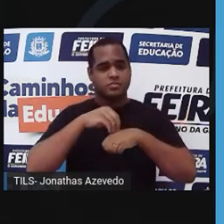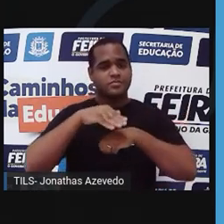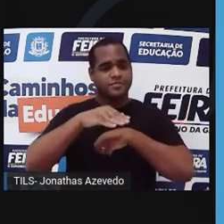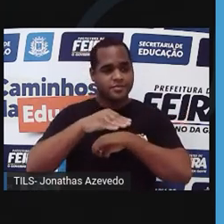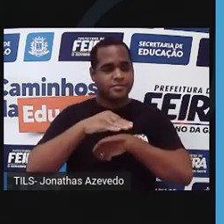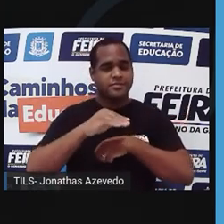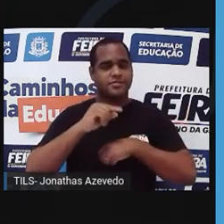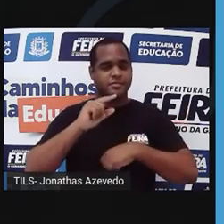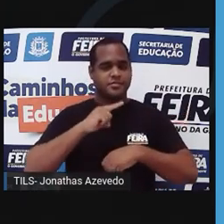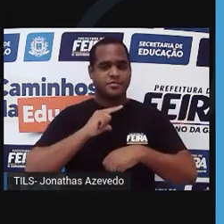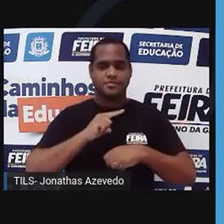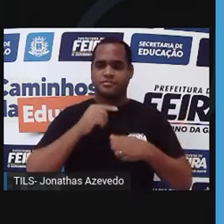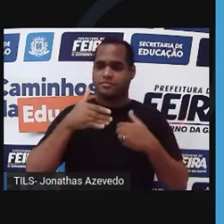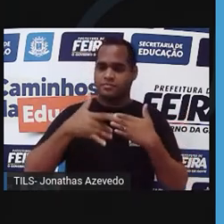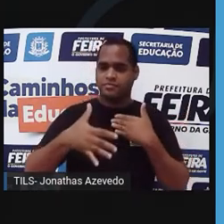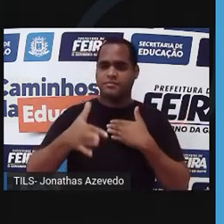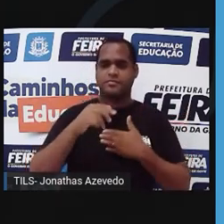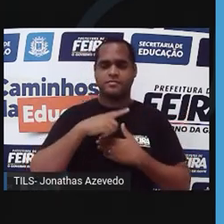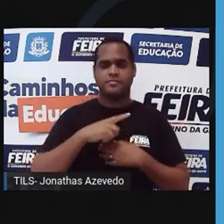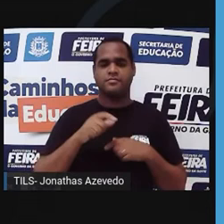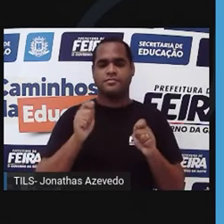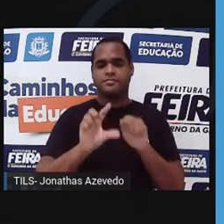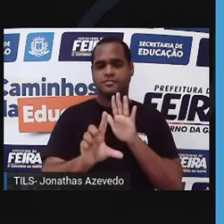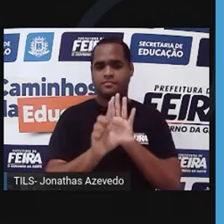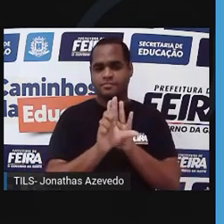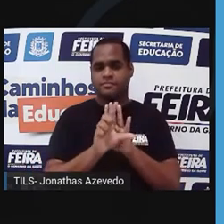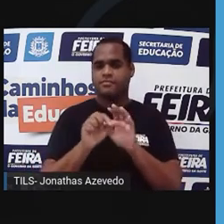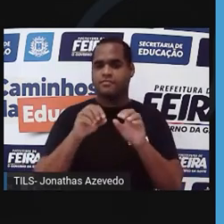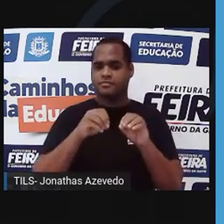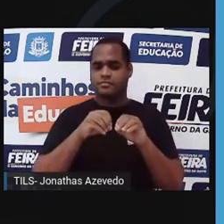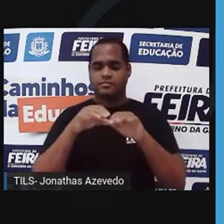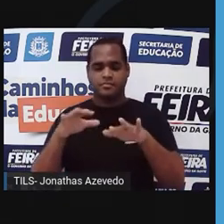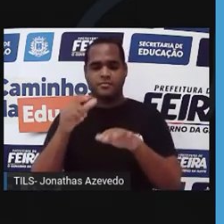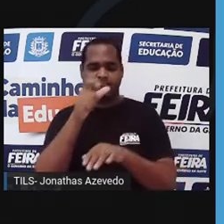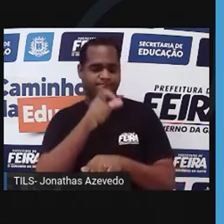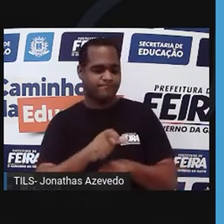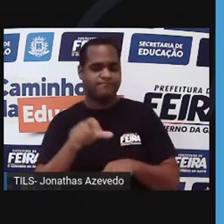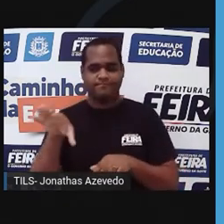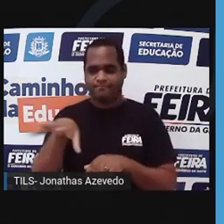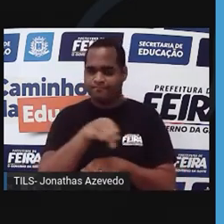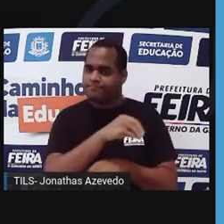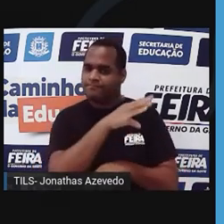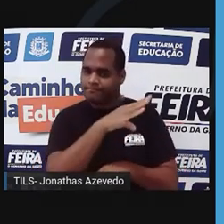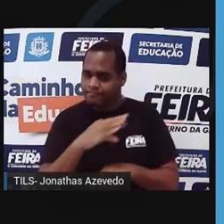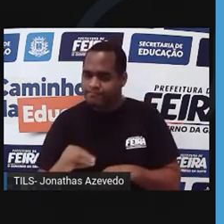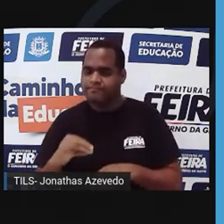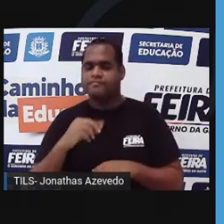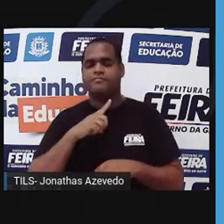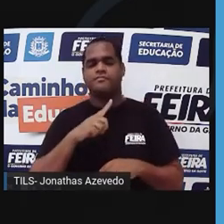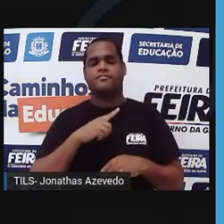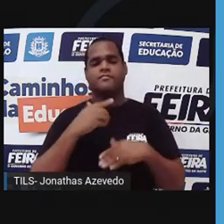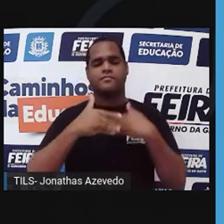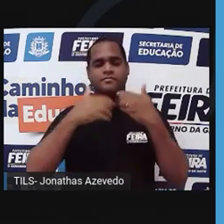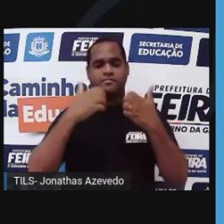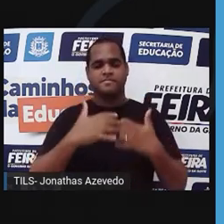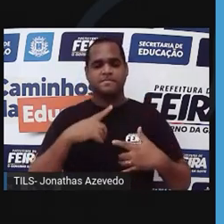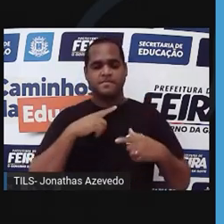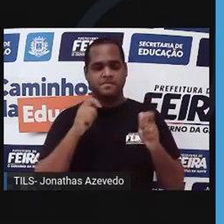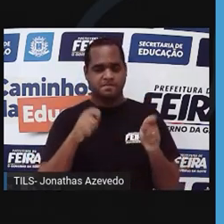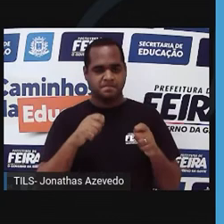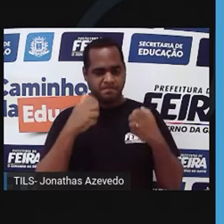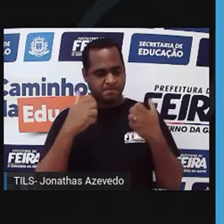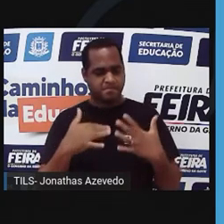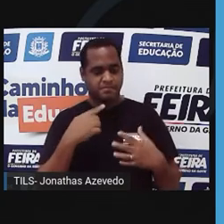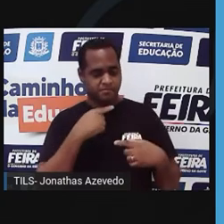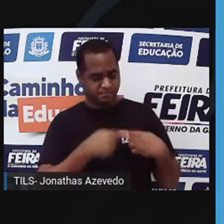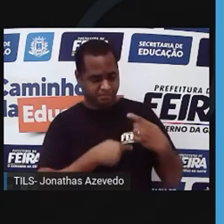à frente. É a lei da transmissão dos caracteres adquiridos. Essa característica que você adquiriu poderia ser passada